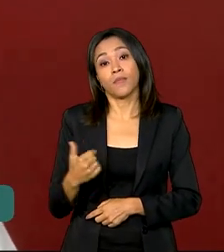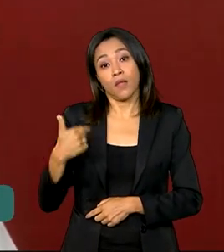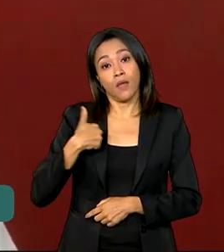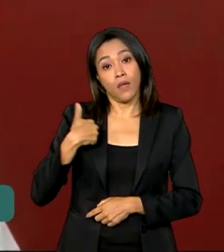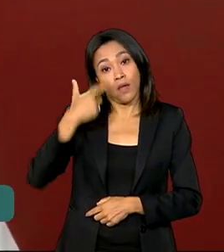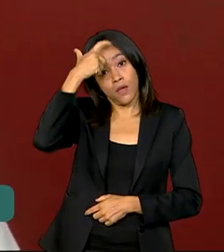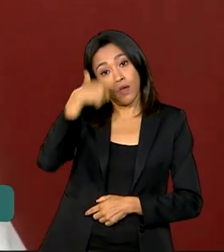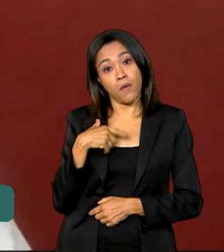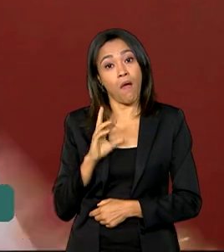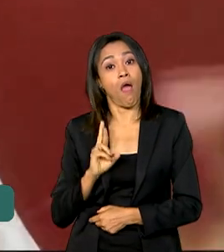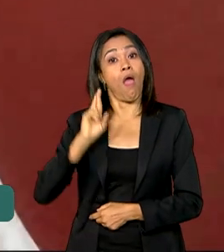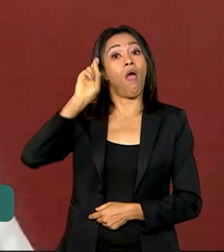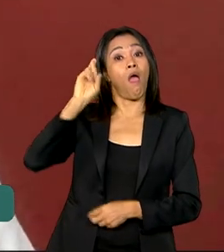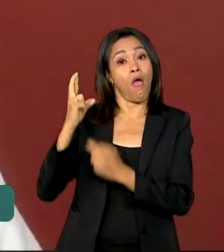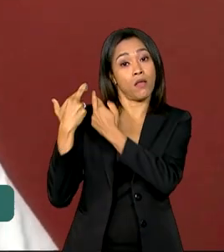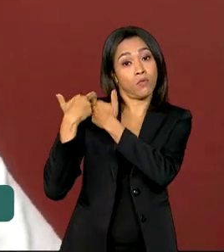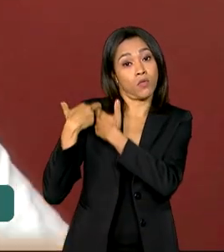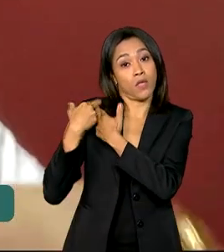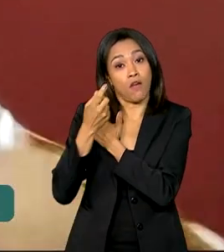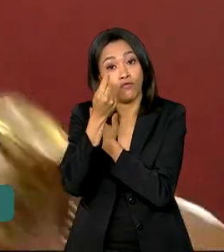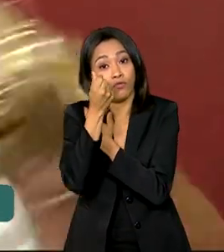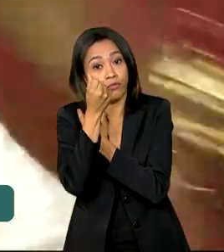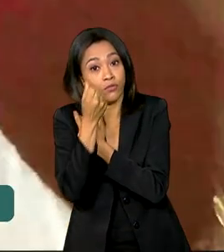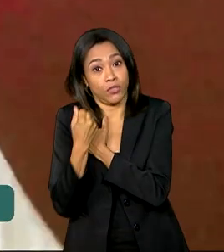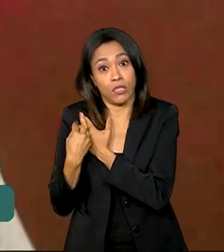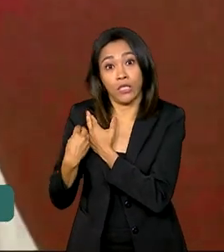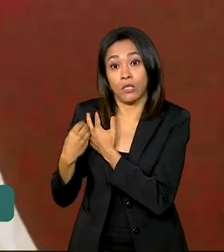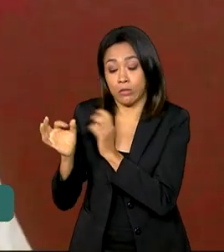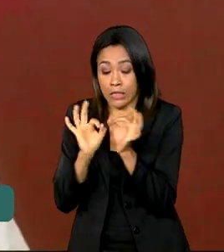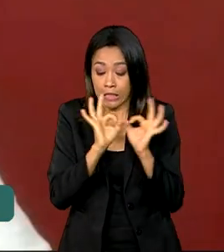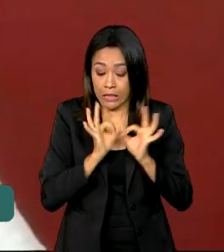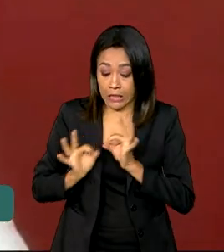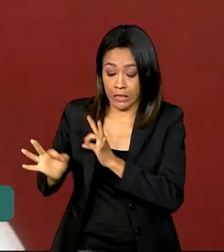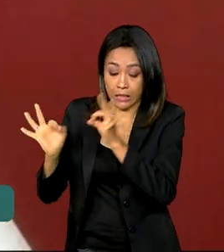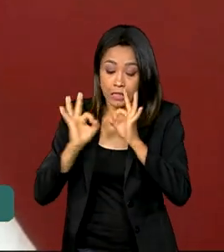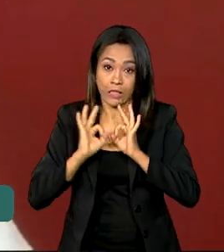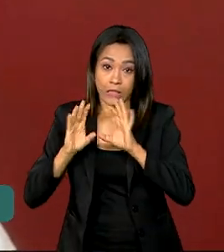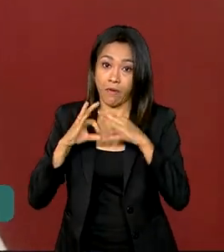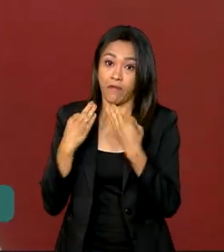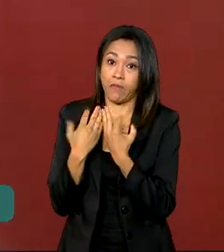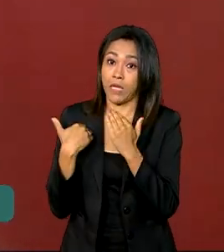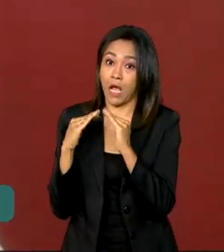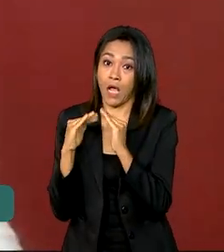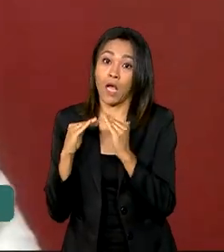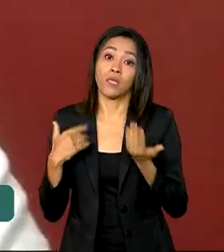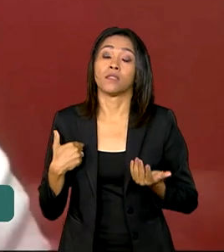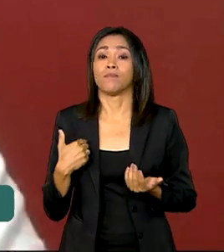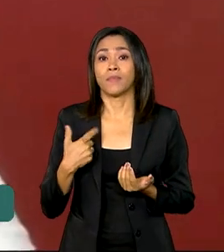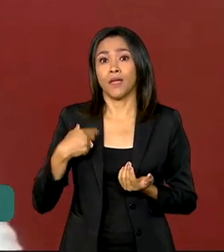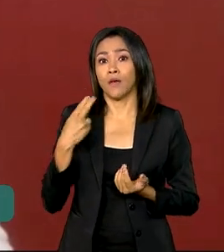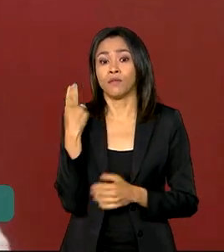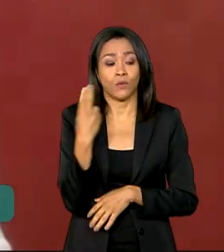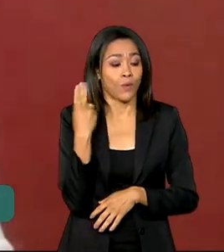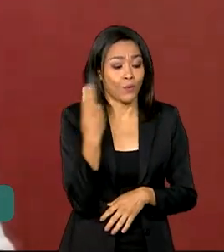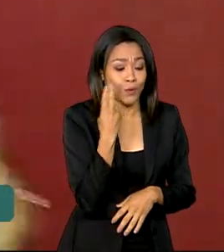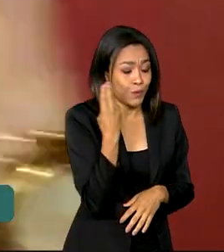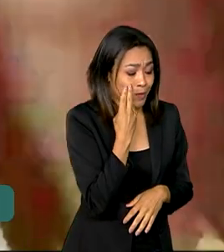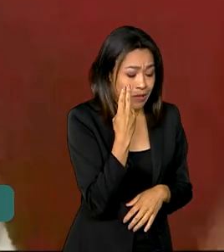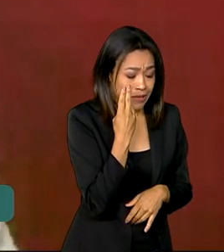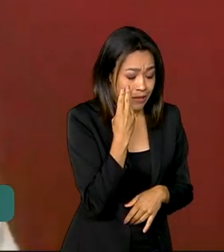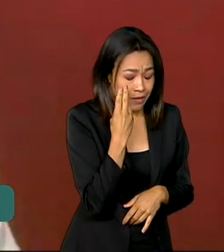responsável financeira e administradora do lar. Quando eu acho que, assim, eu não estou dando conta,